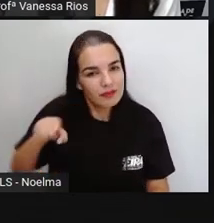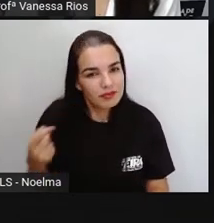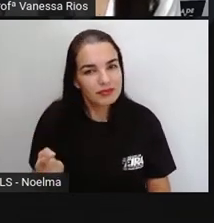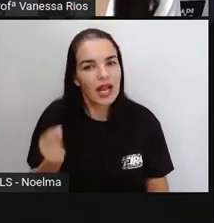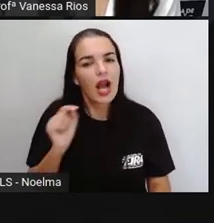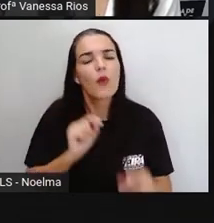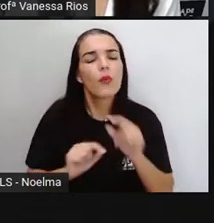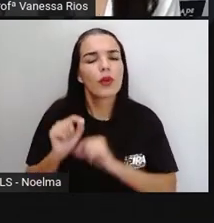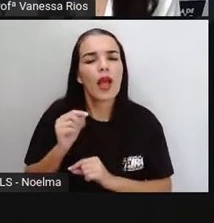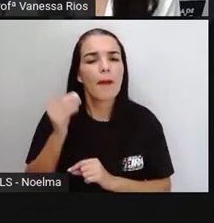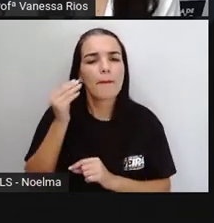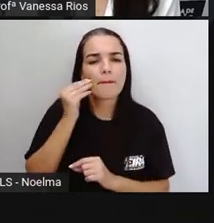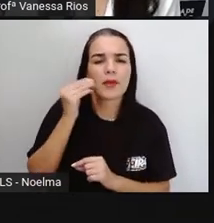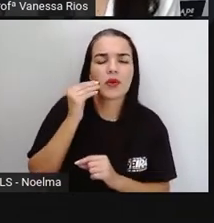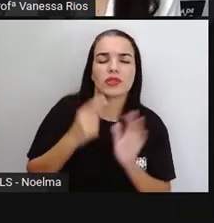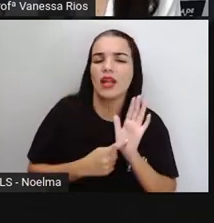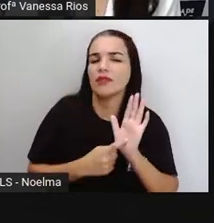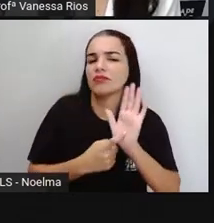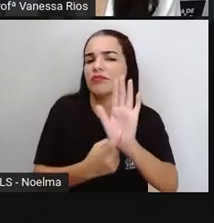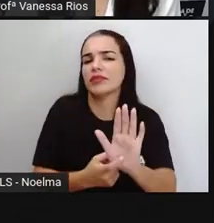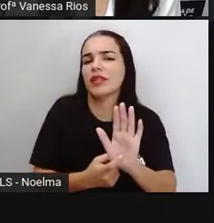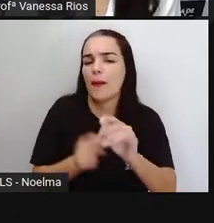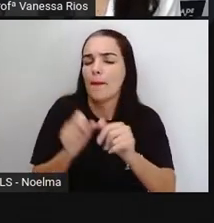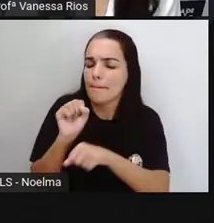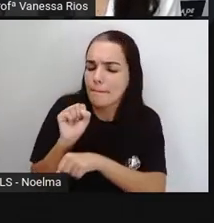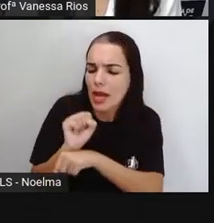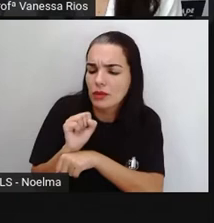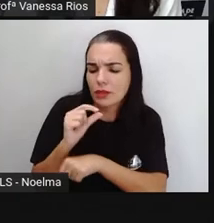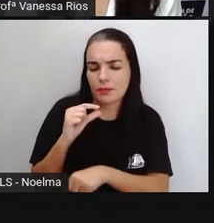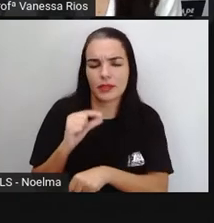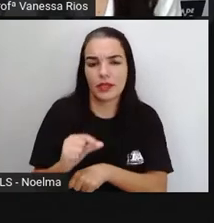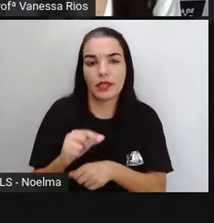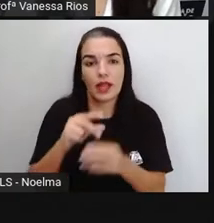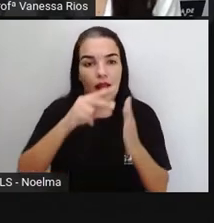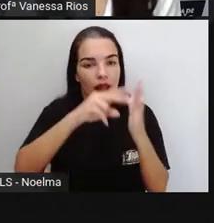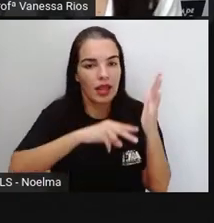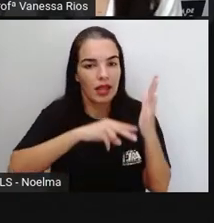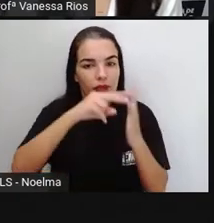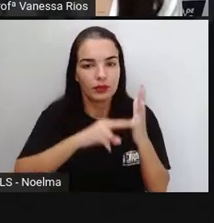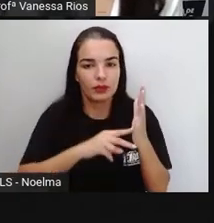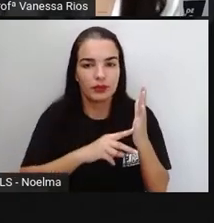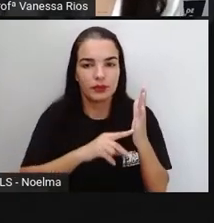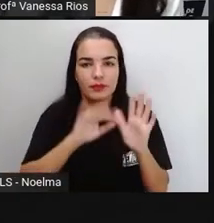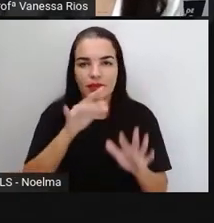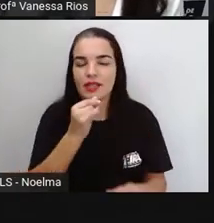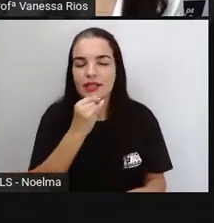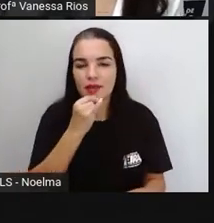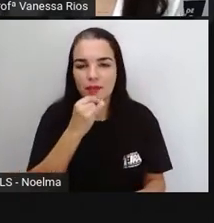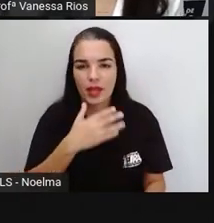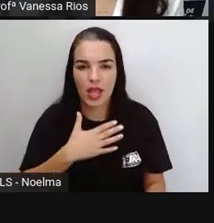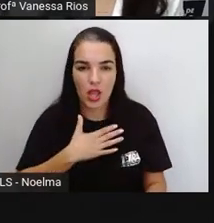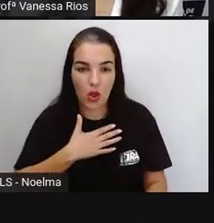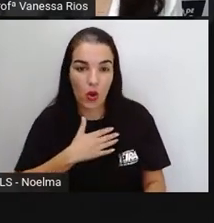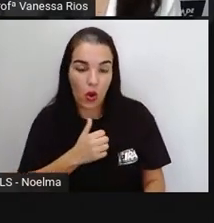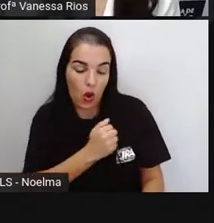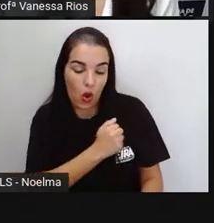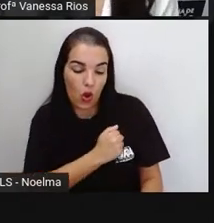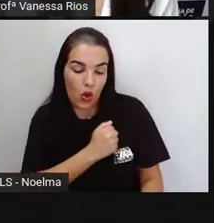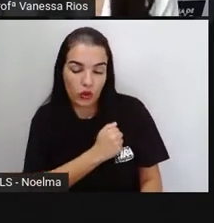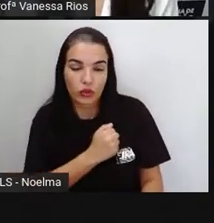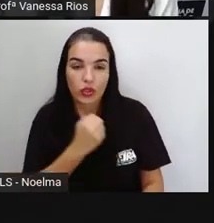indicar uma pequena pausa na leitura. Aí, tem os exemplos. Gosto de sorvete de morango,